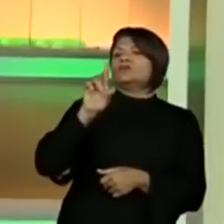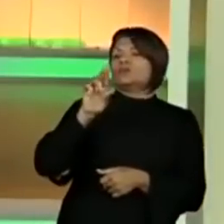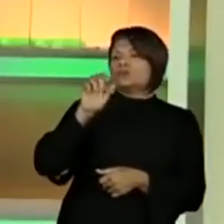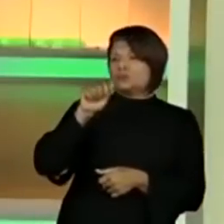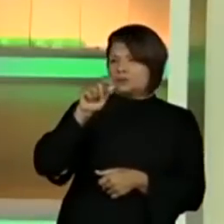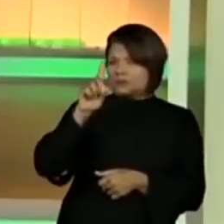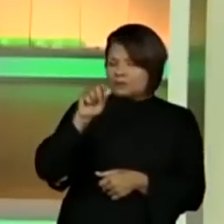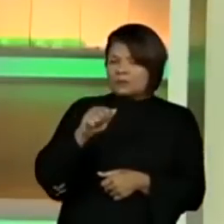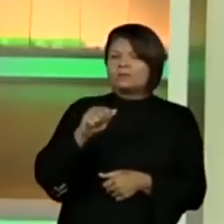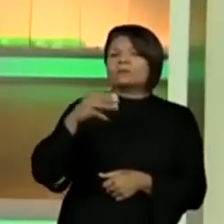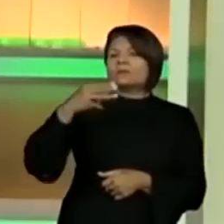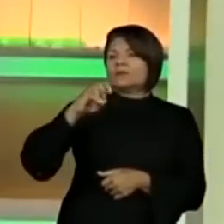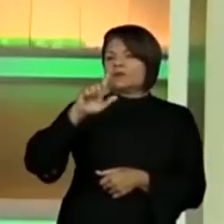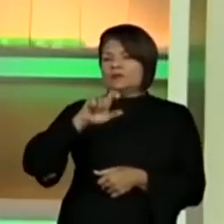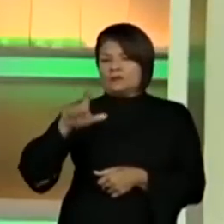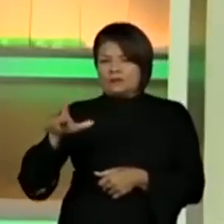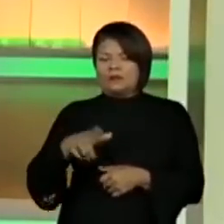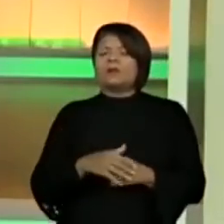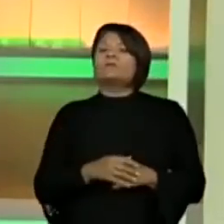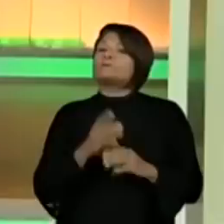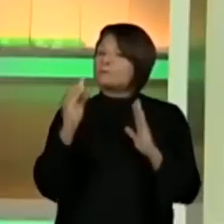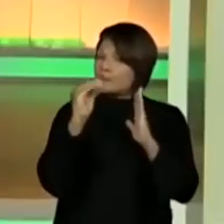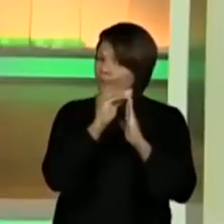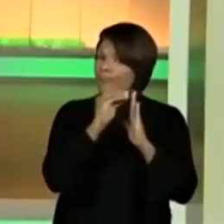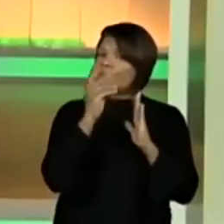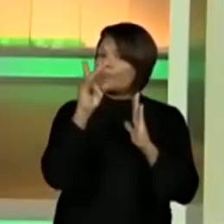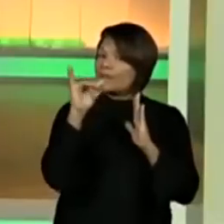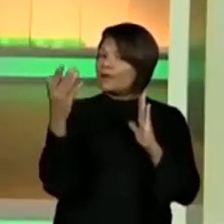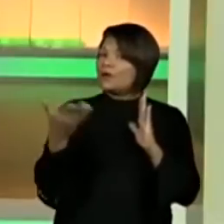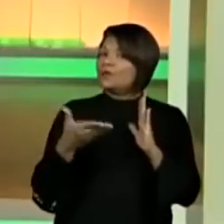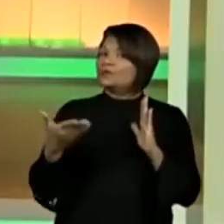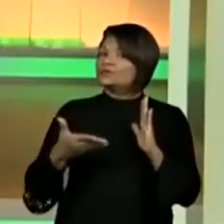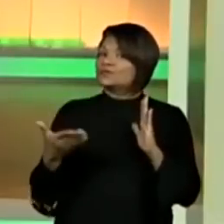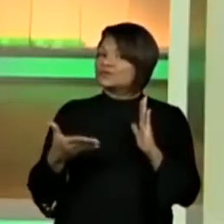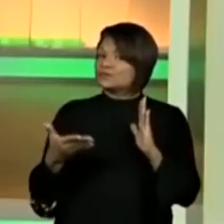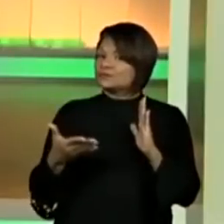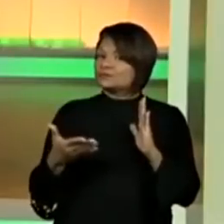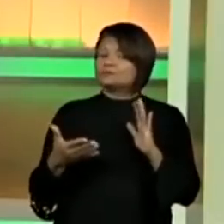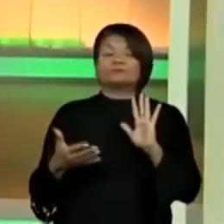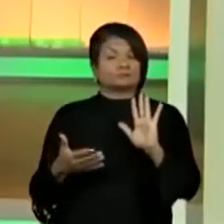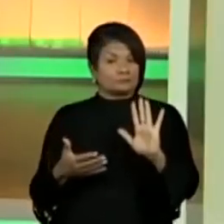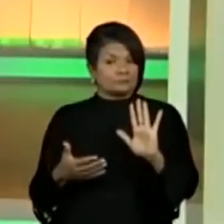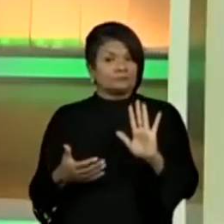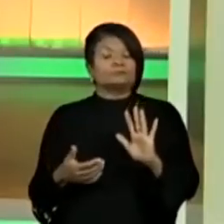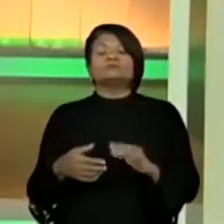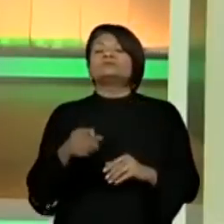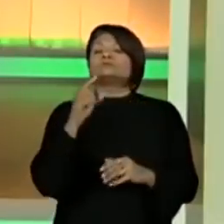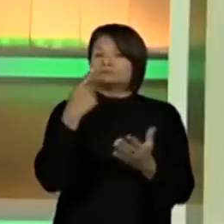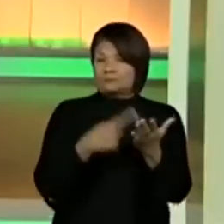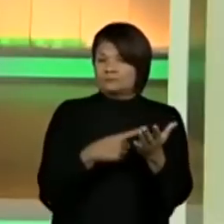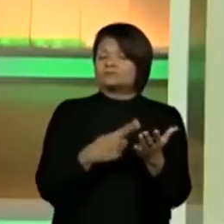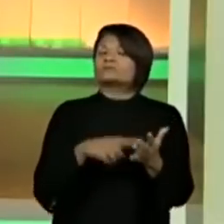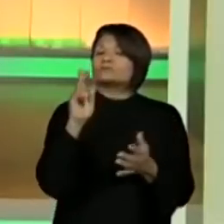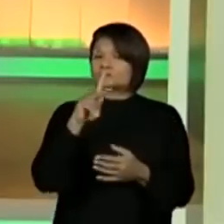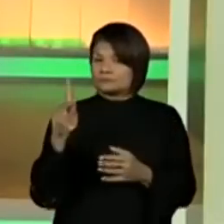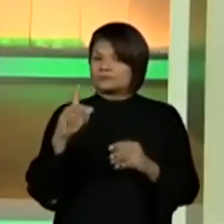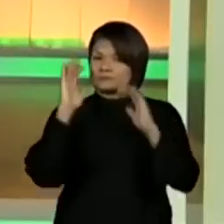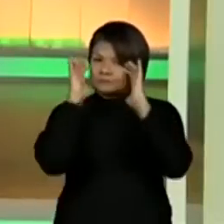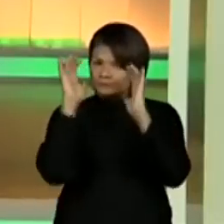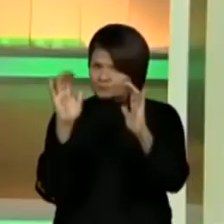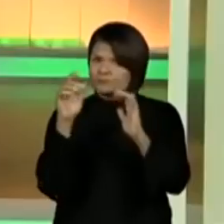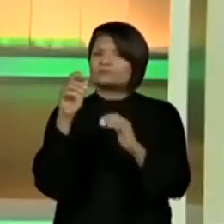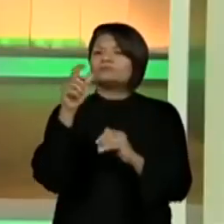Lucas. Sim, isso mesmo. Colocou a data? Tem que colocar a data. Combina com o seu professor. Se você não combinou ainda, siga as